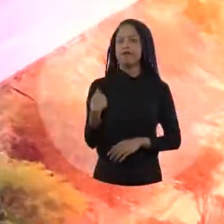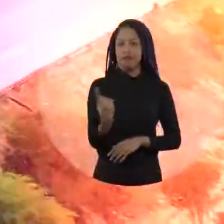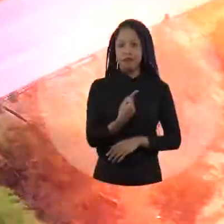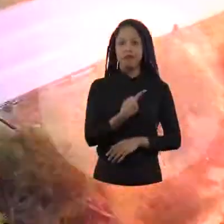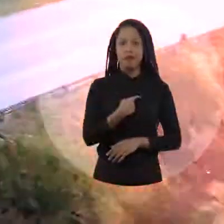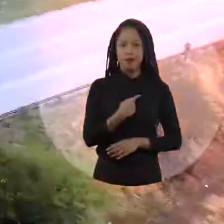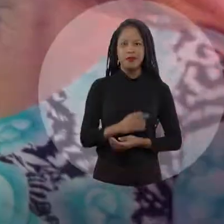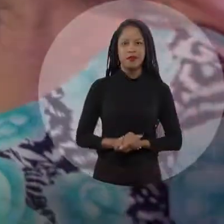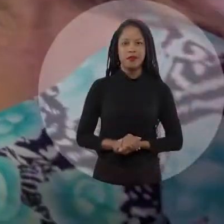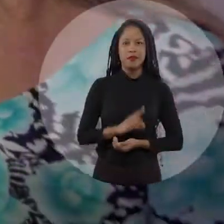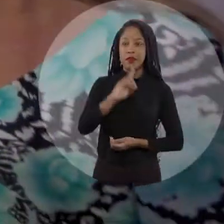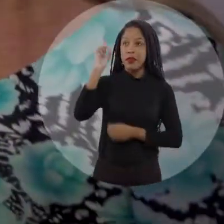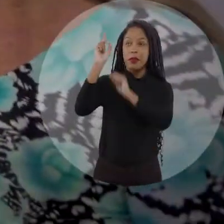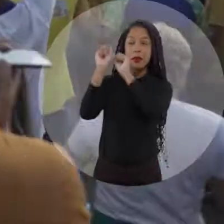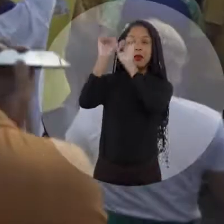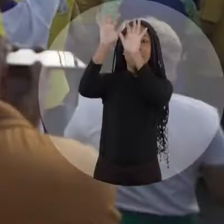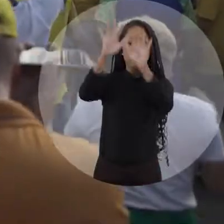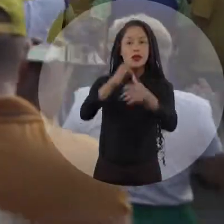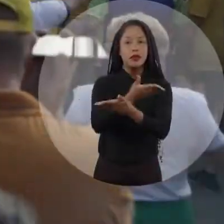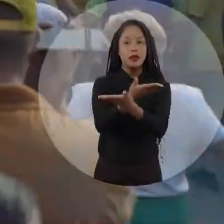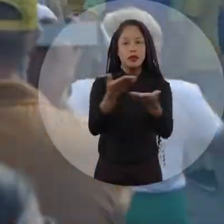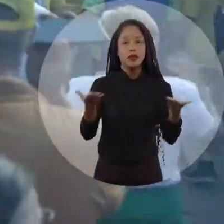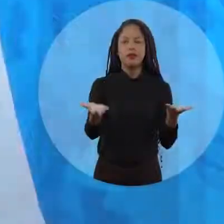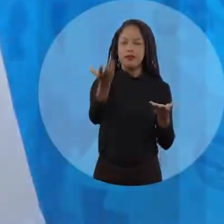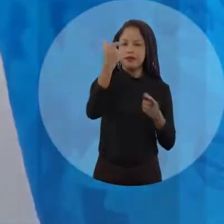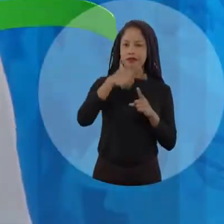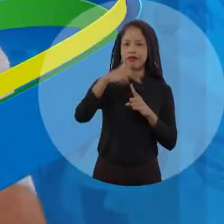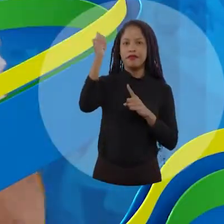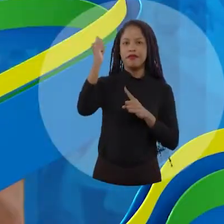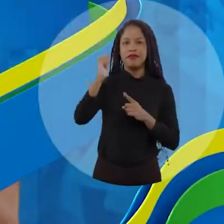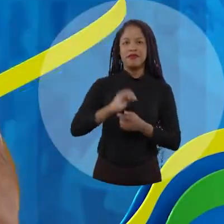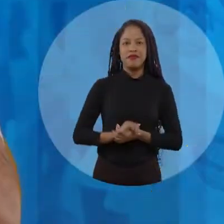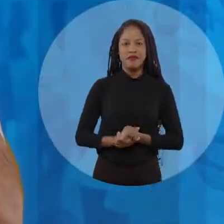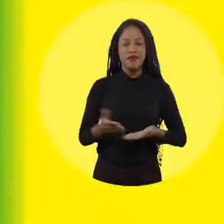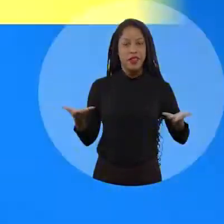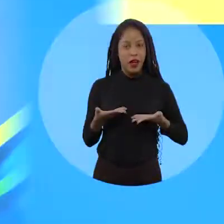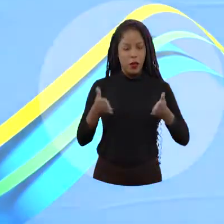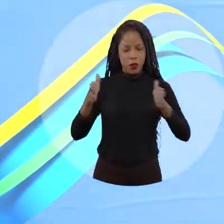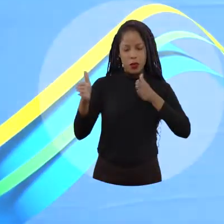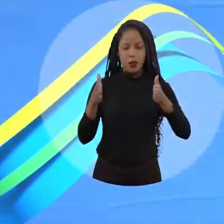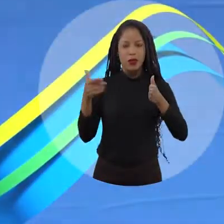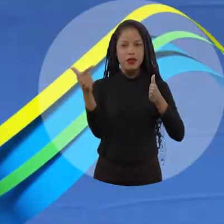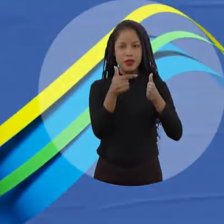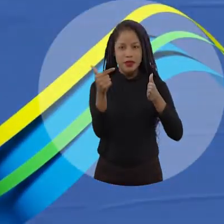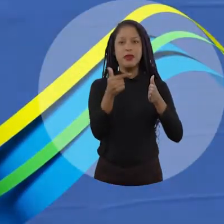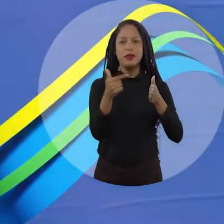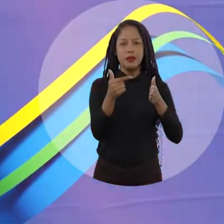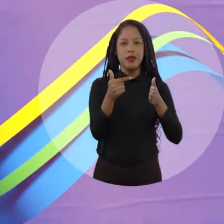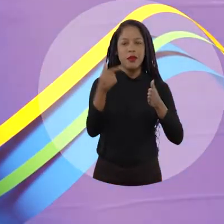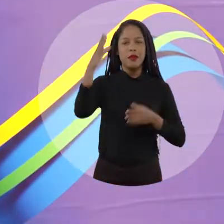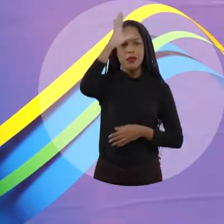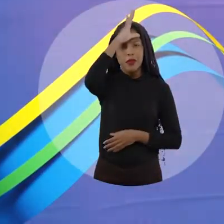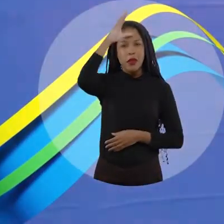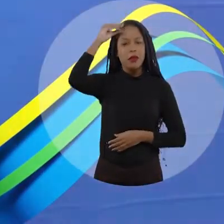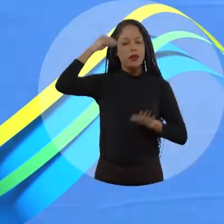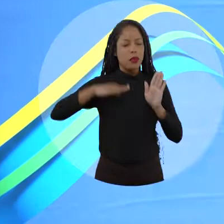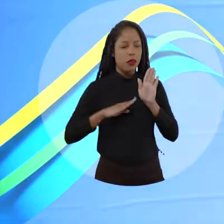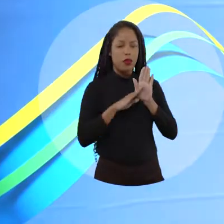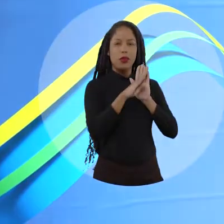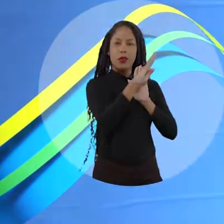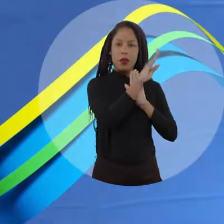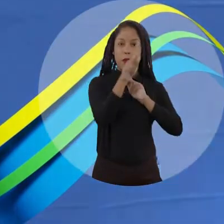importância que nós temos Que Deus abençoe a todos E vamos à vitória Agora é segundo turno Anderson